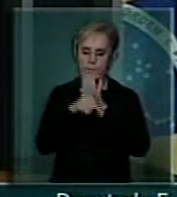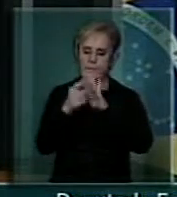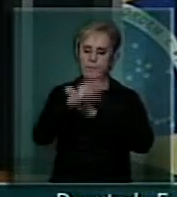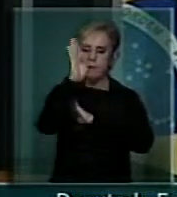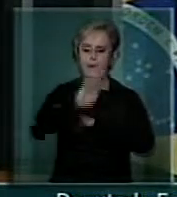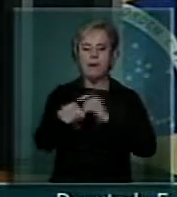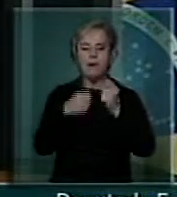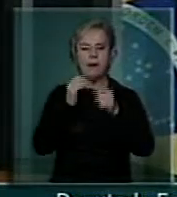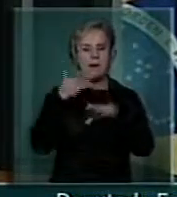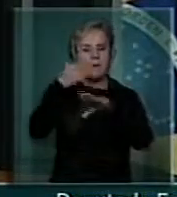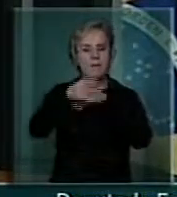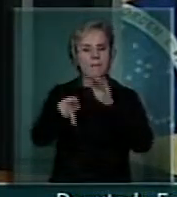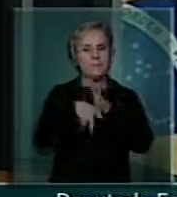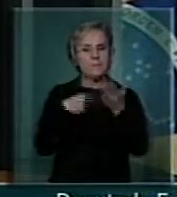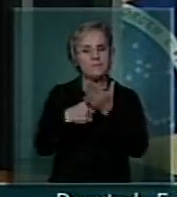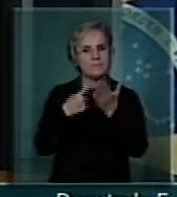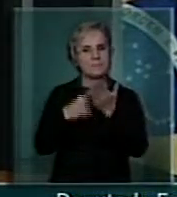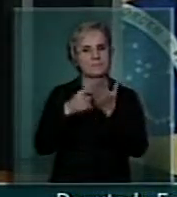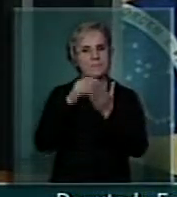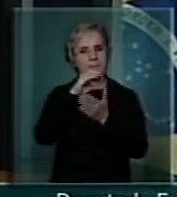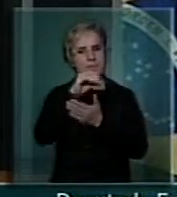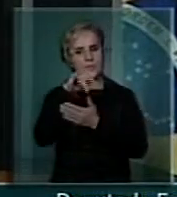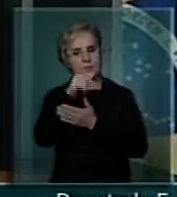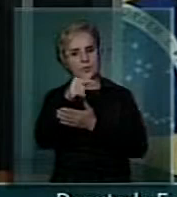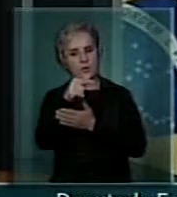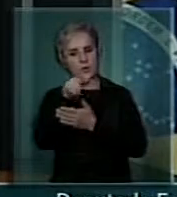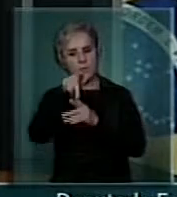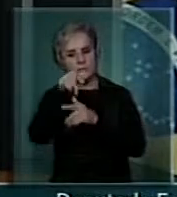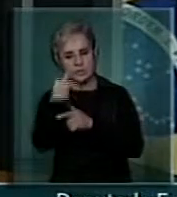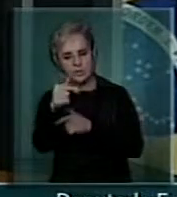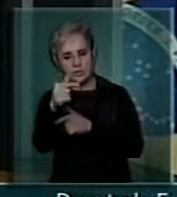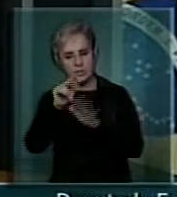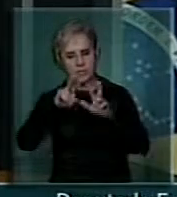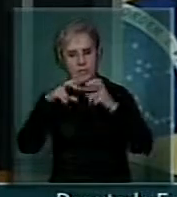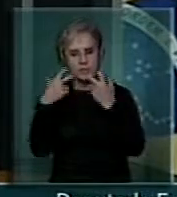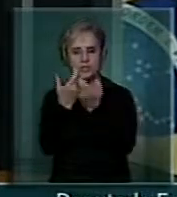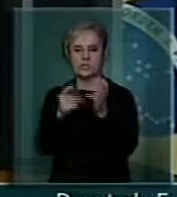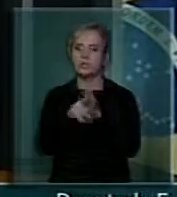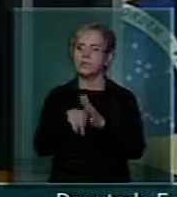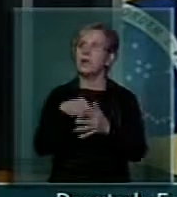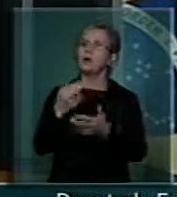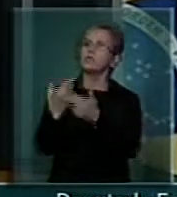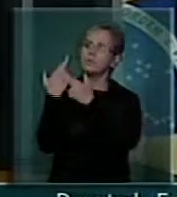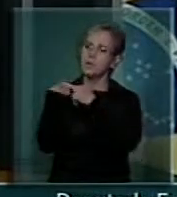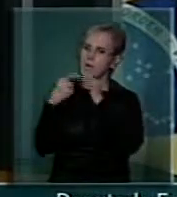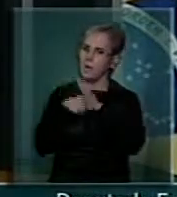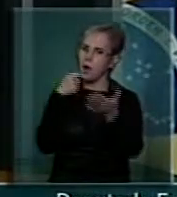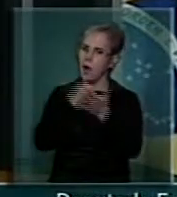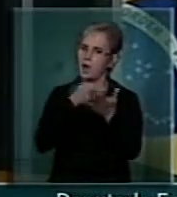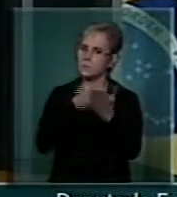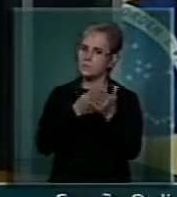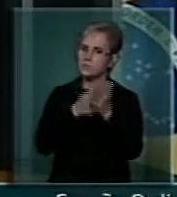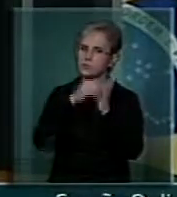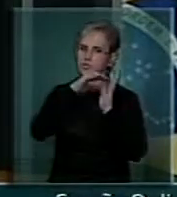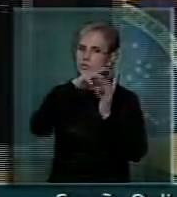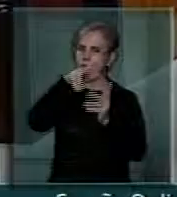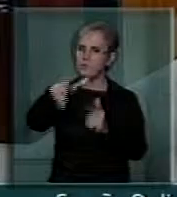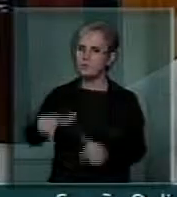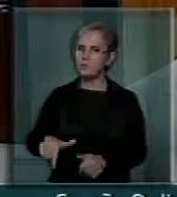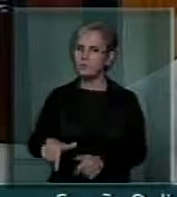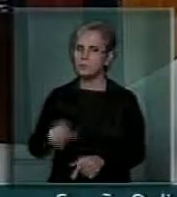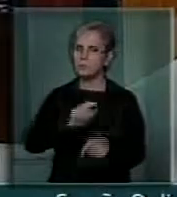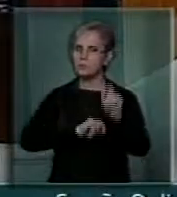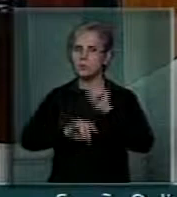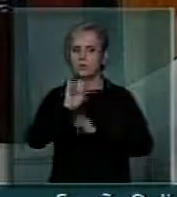cumprir na COP17, mais uma vez, o seu papel de exigir do mundo, não só as